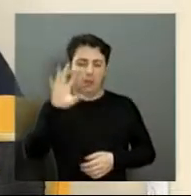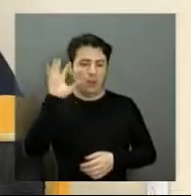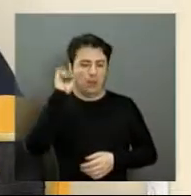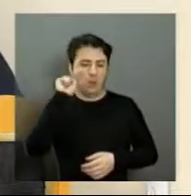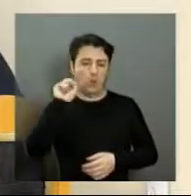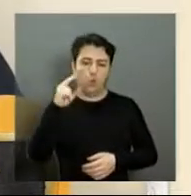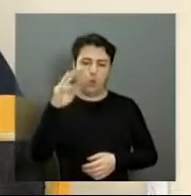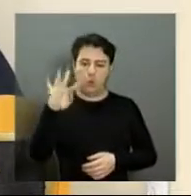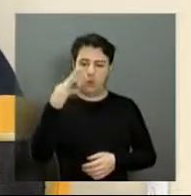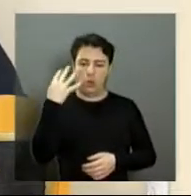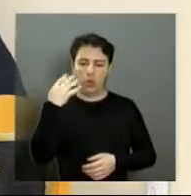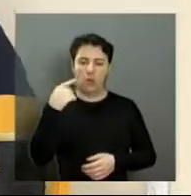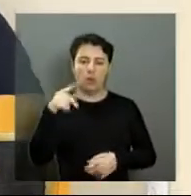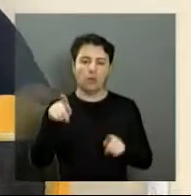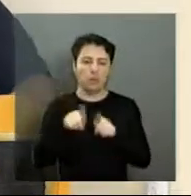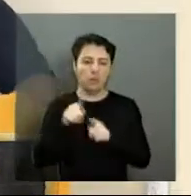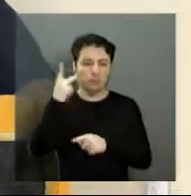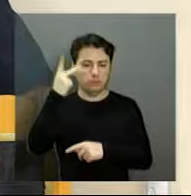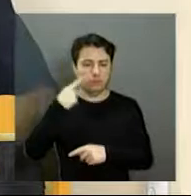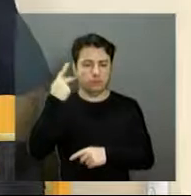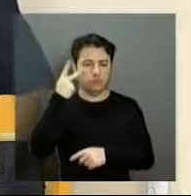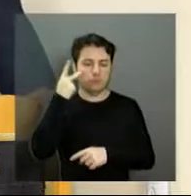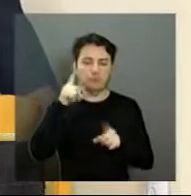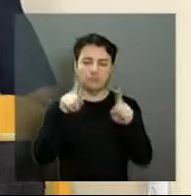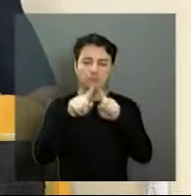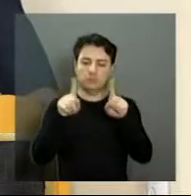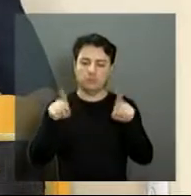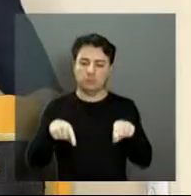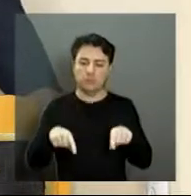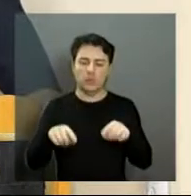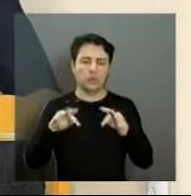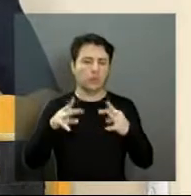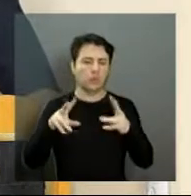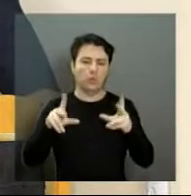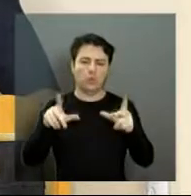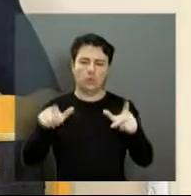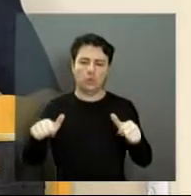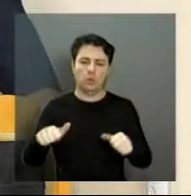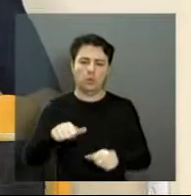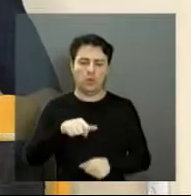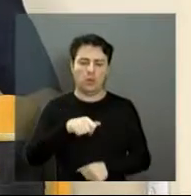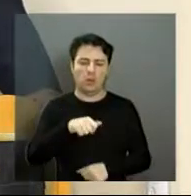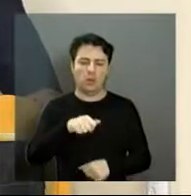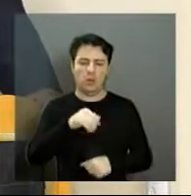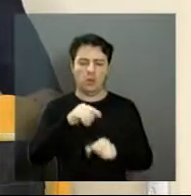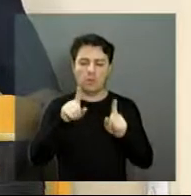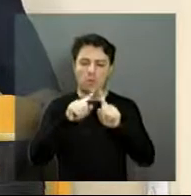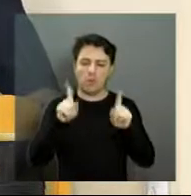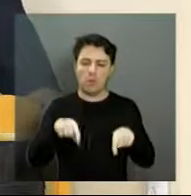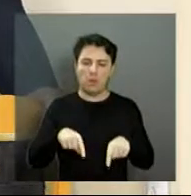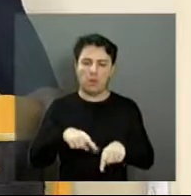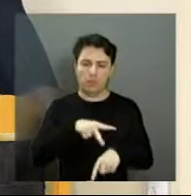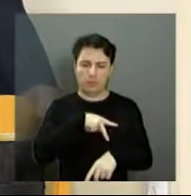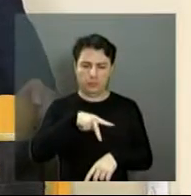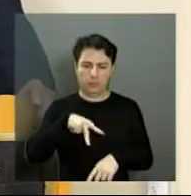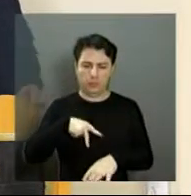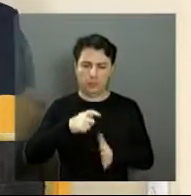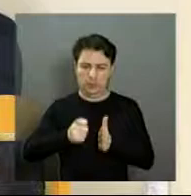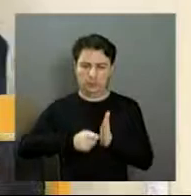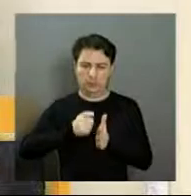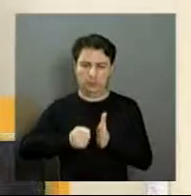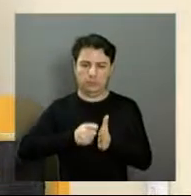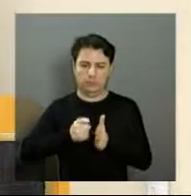assistindo e aos vereadores dessa casa, aos funcionários dessa casa, a todos os funcionários do público da administração, a nossa população araraquarense,